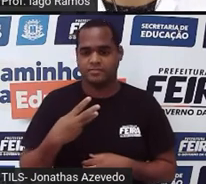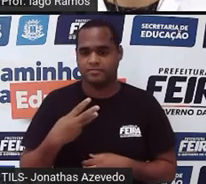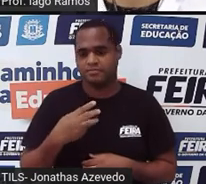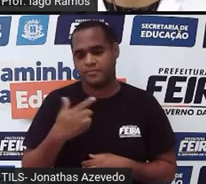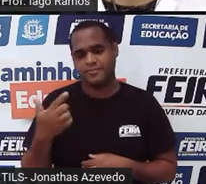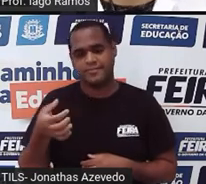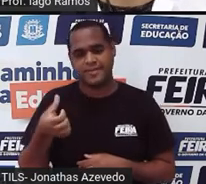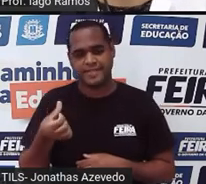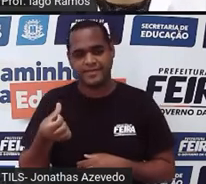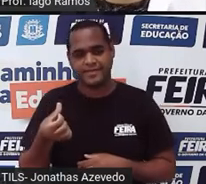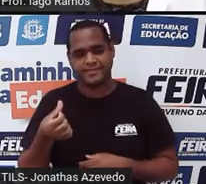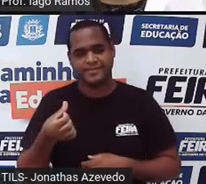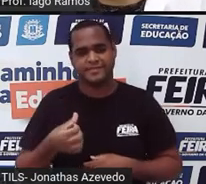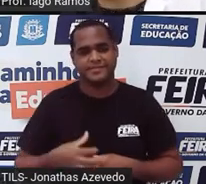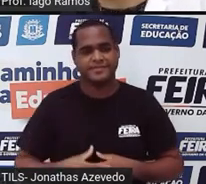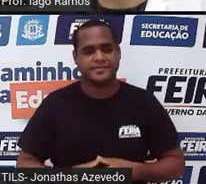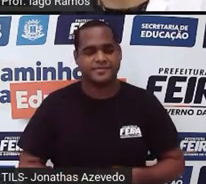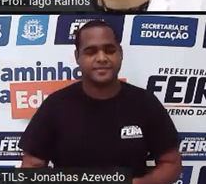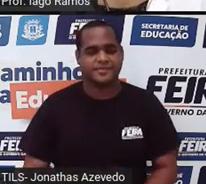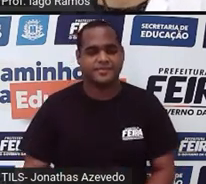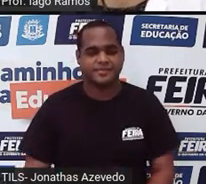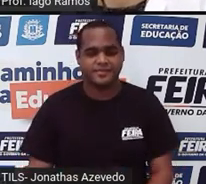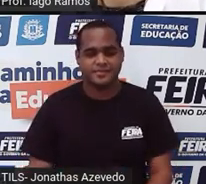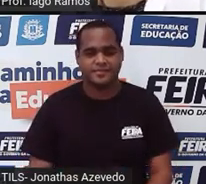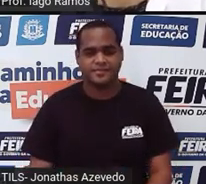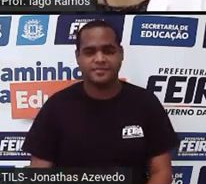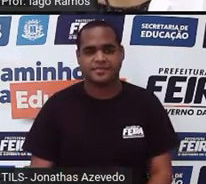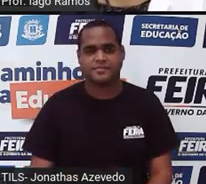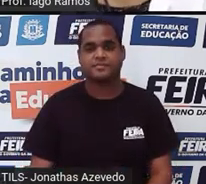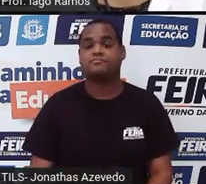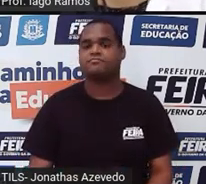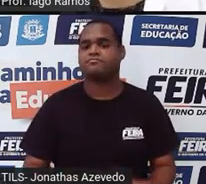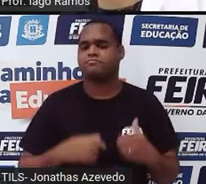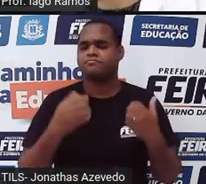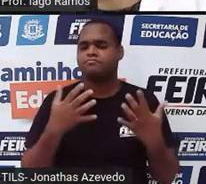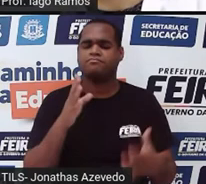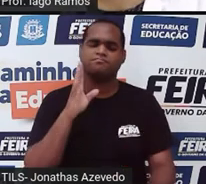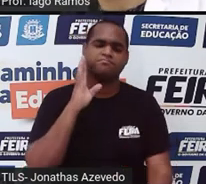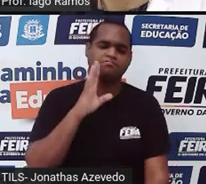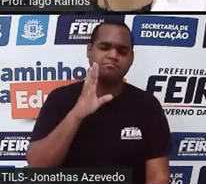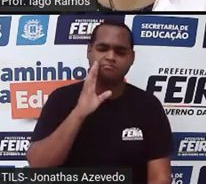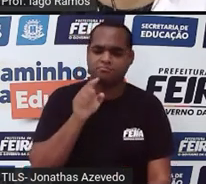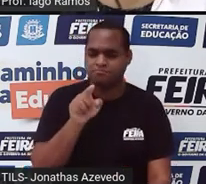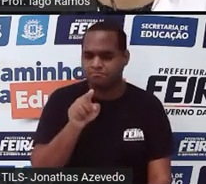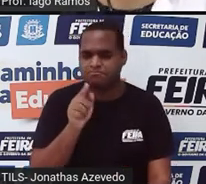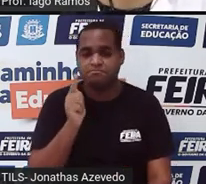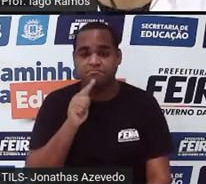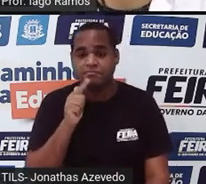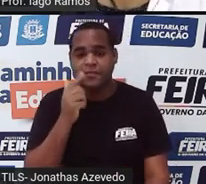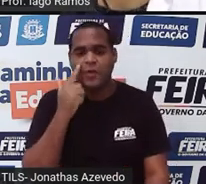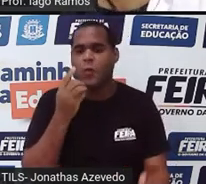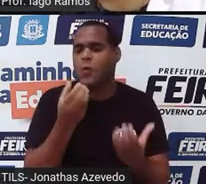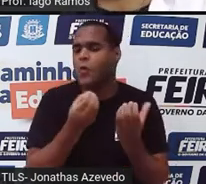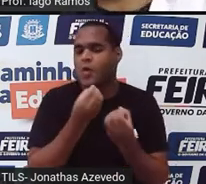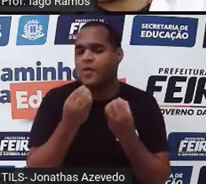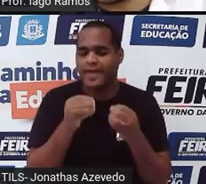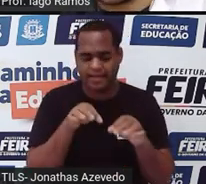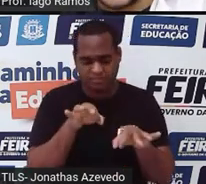Seis bolinhas, tá aparecendo seis bolinhas embaixo. Mas o legal é a forma como essas bolinhas estão